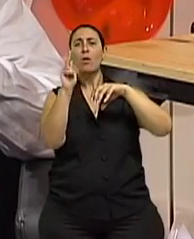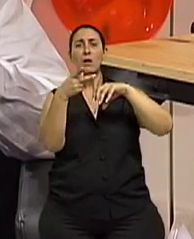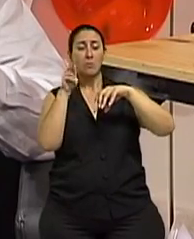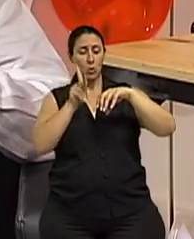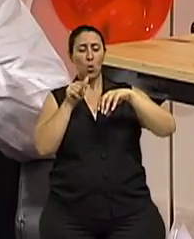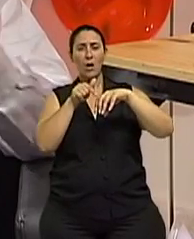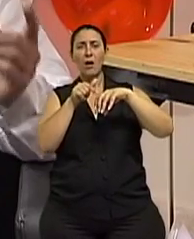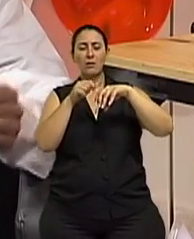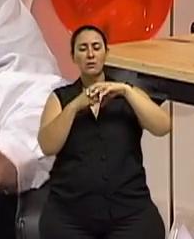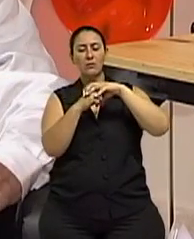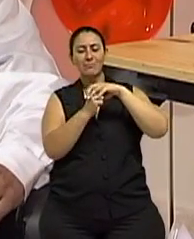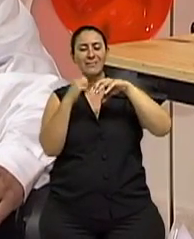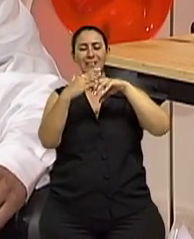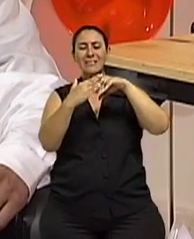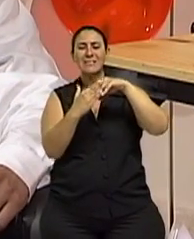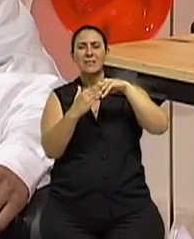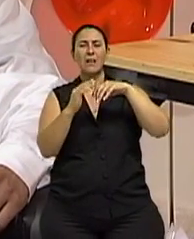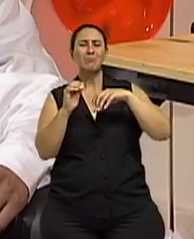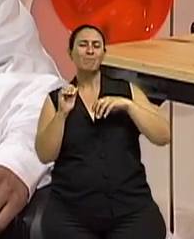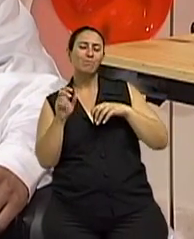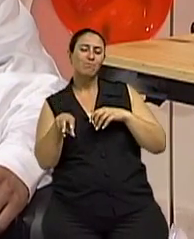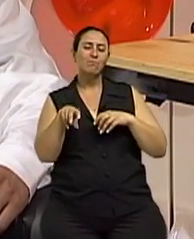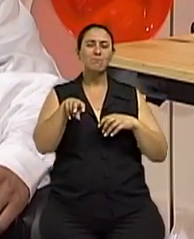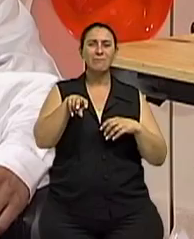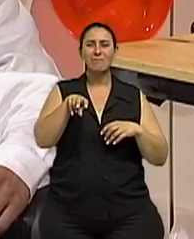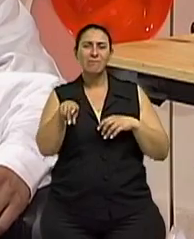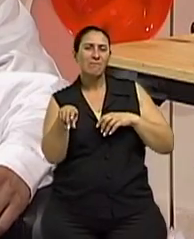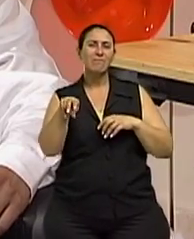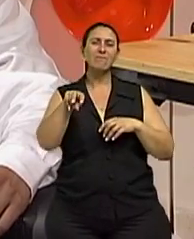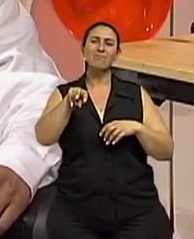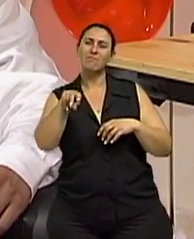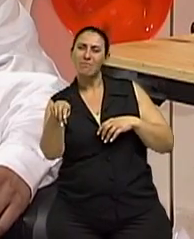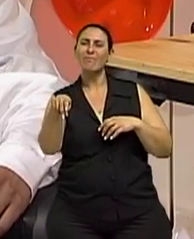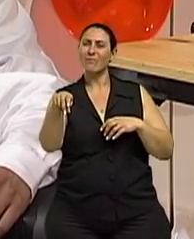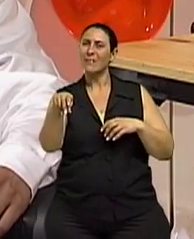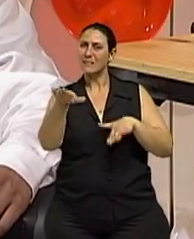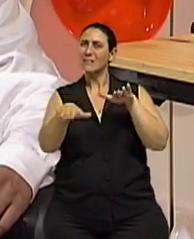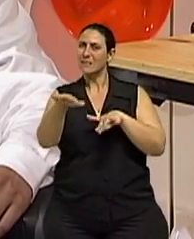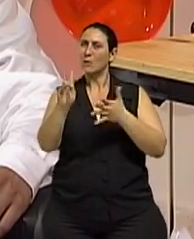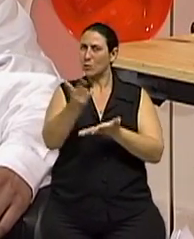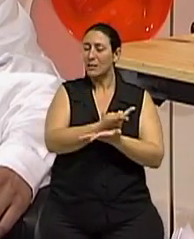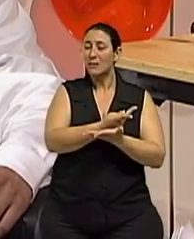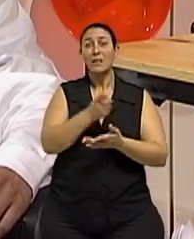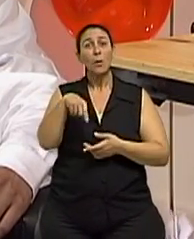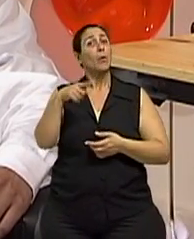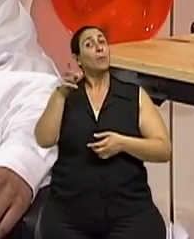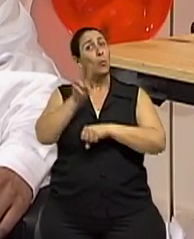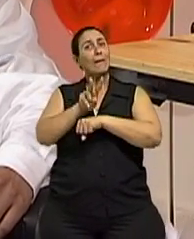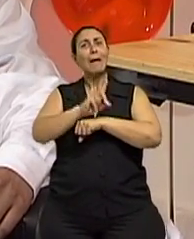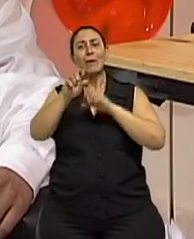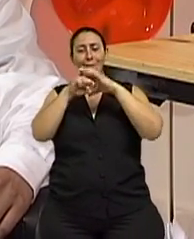Então, isso vai prejudicar um pouco a recuperação depois. Então, não é bom também deixar a artrose ficar muito avançada.